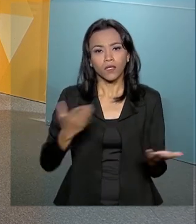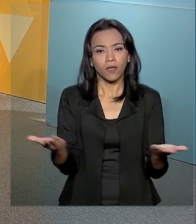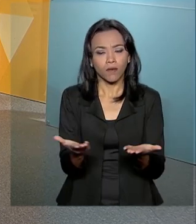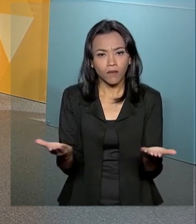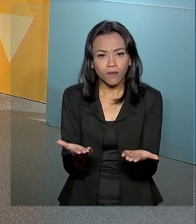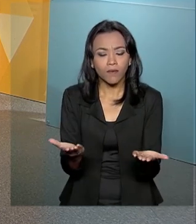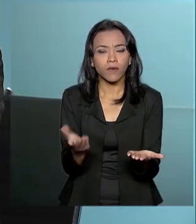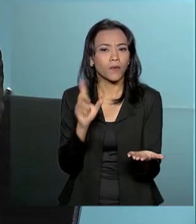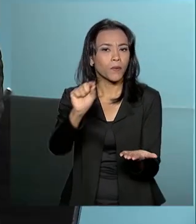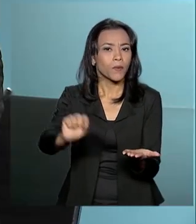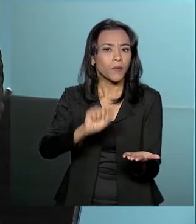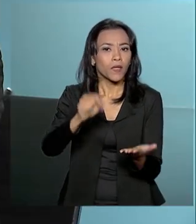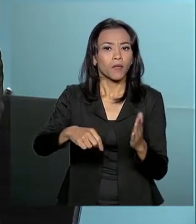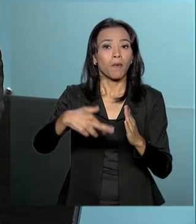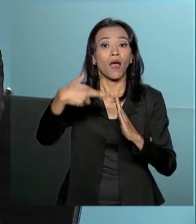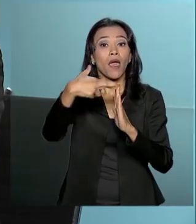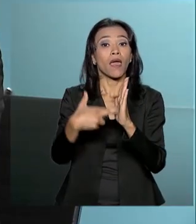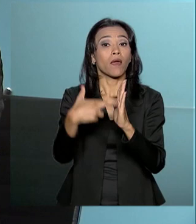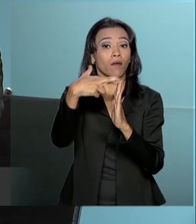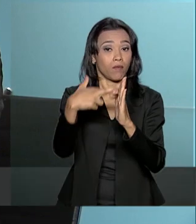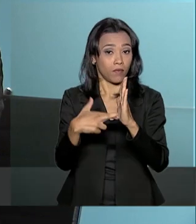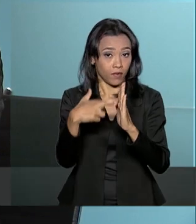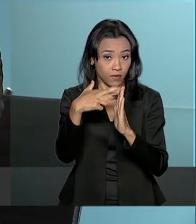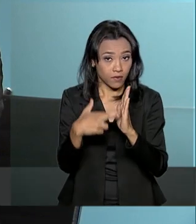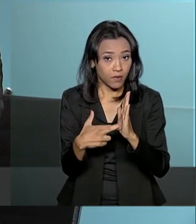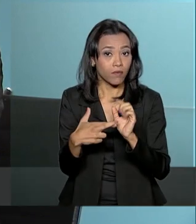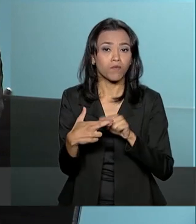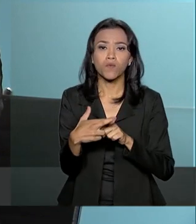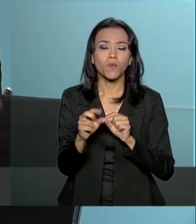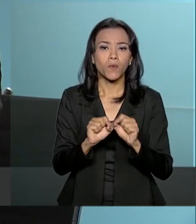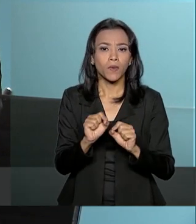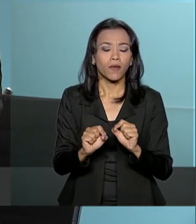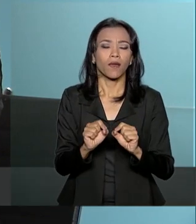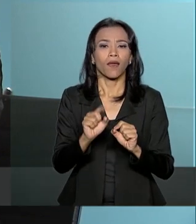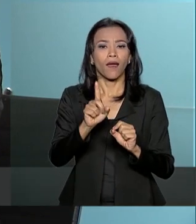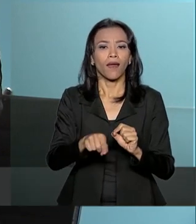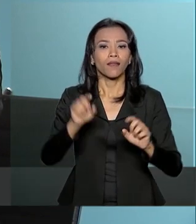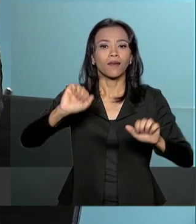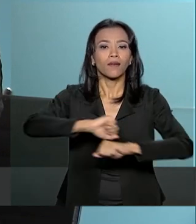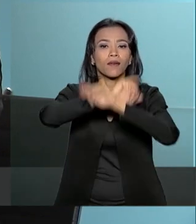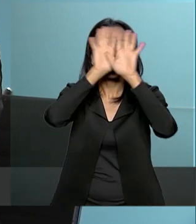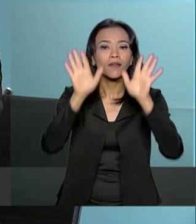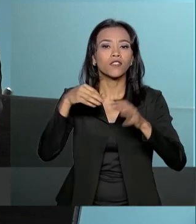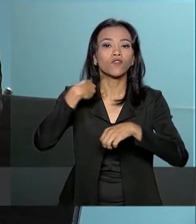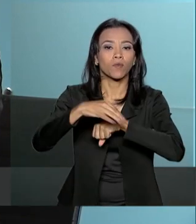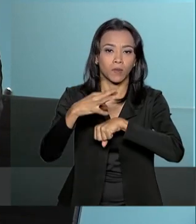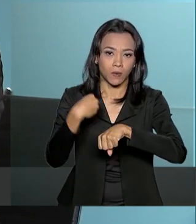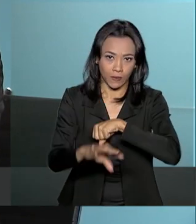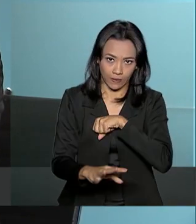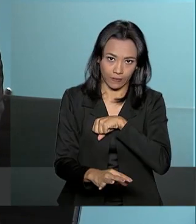numa regulamentação através da transparência de dados.